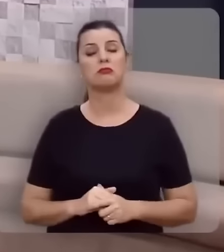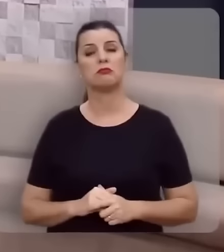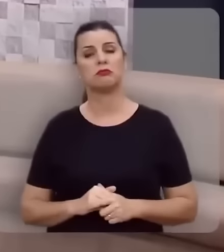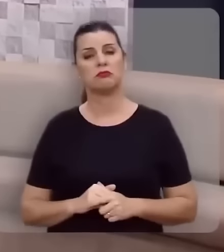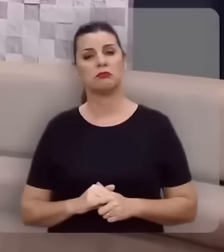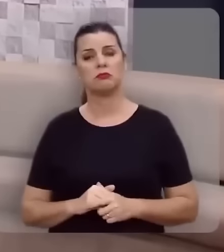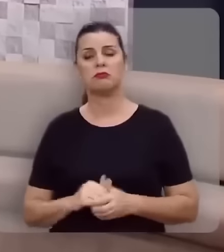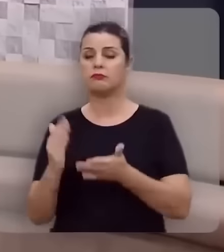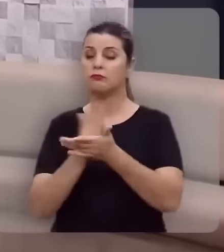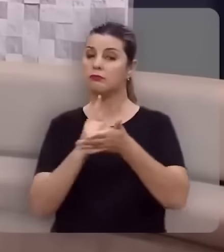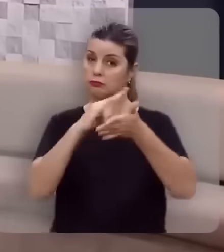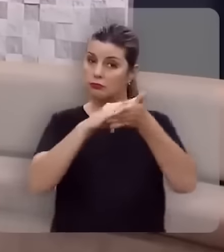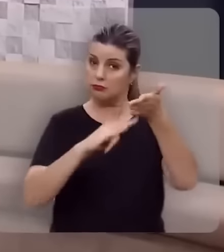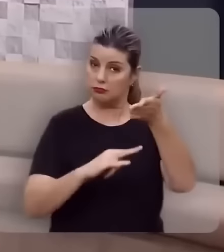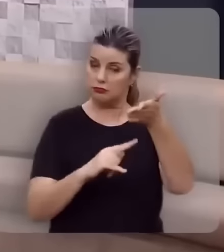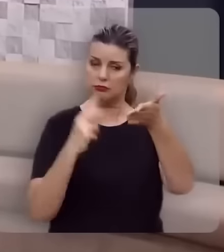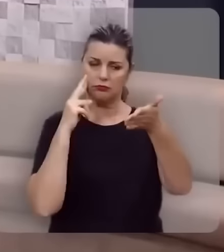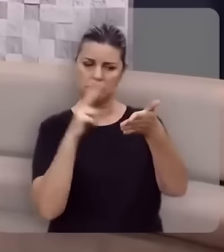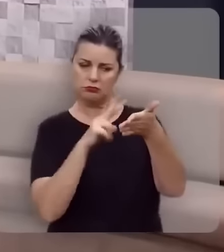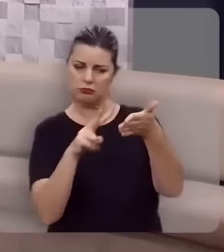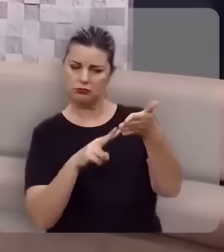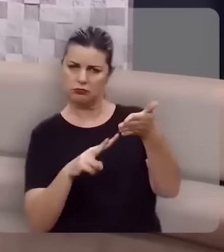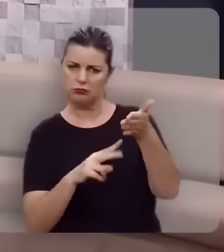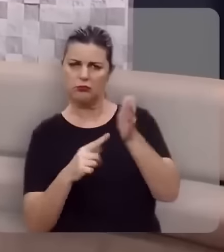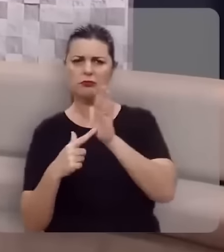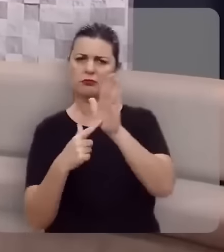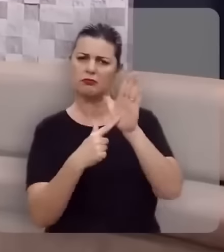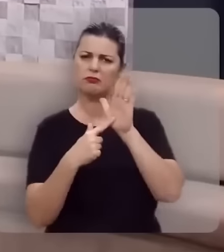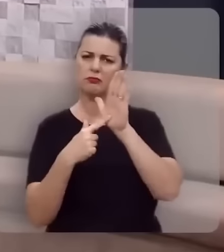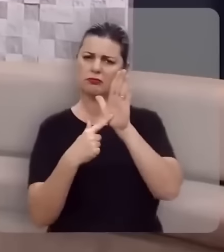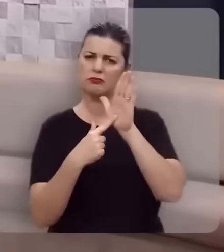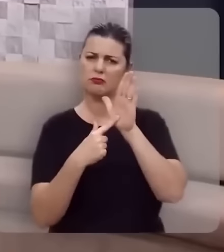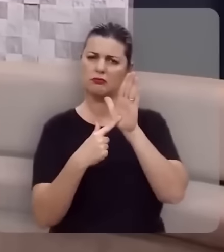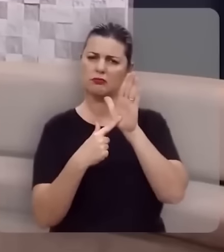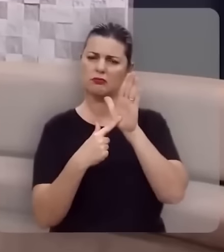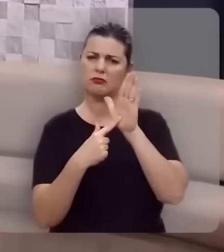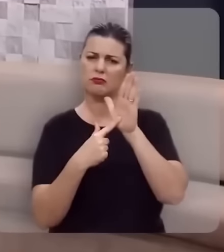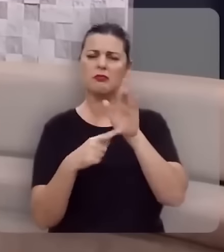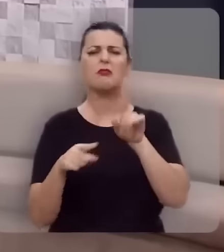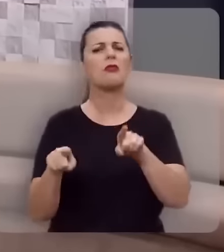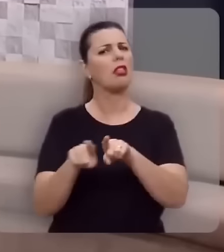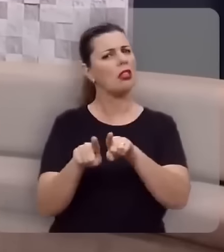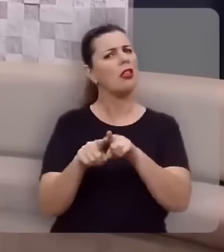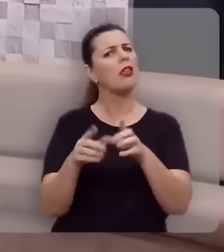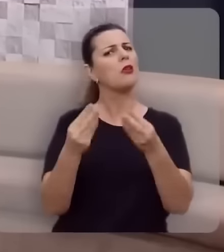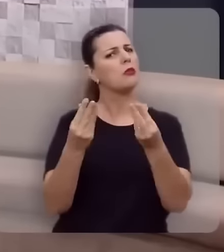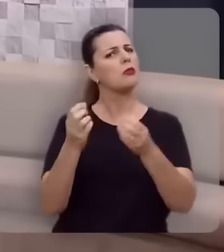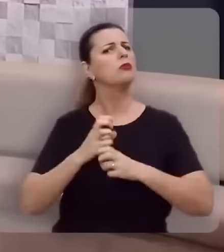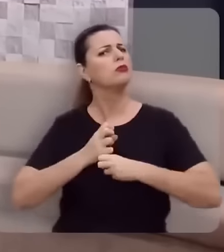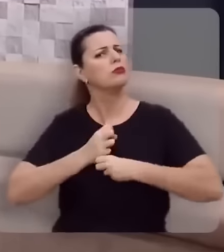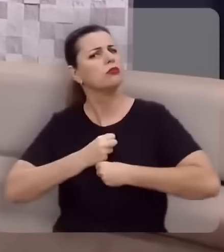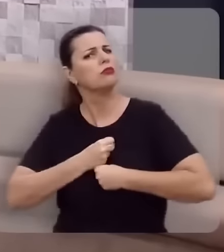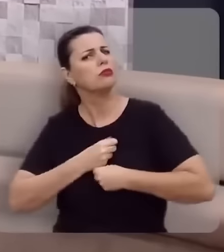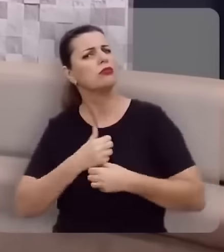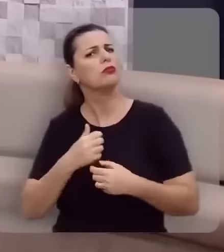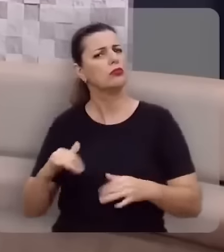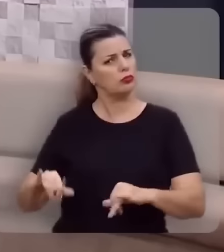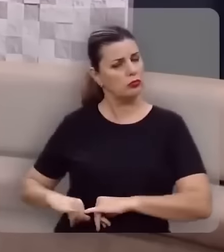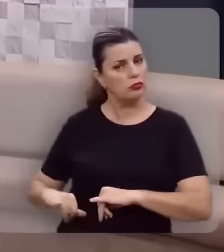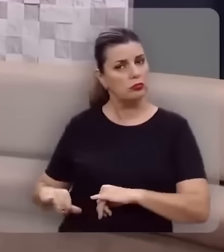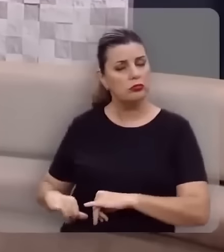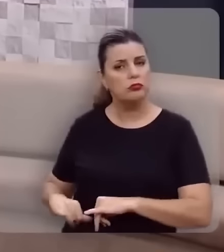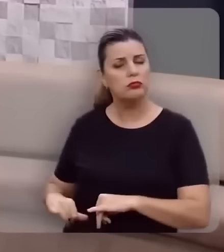Esse texto que foi lido retrata uma cena também de muita angústia, de muita dor,